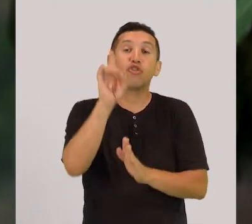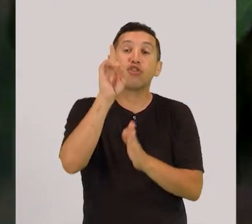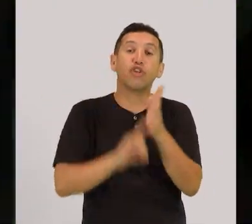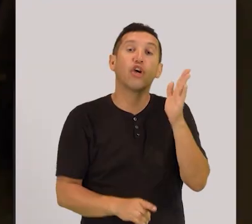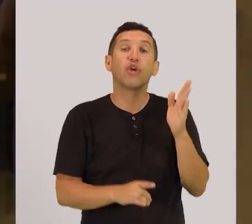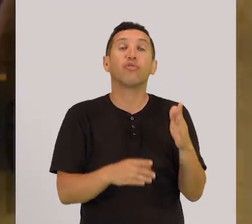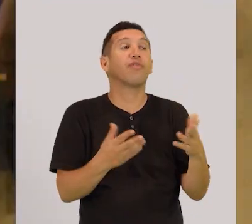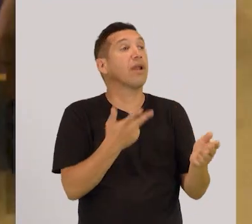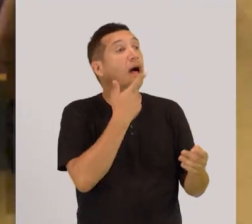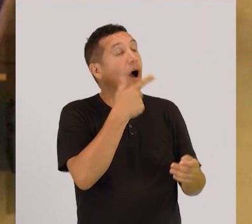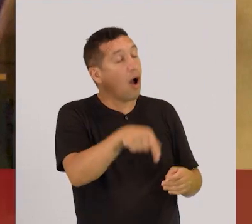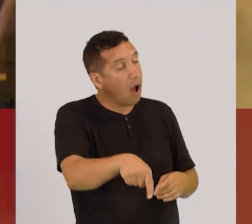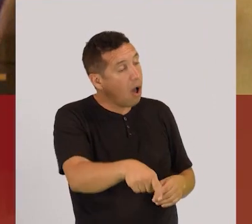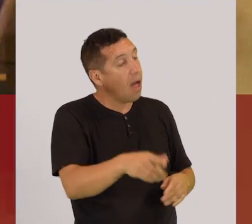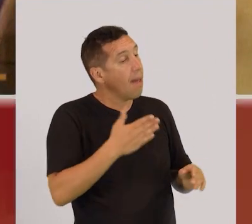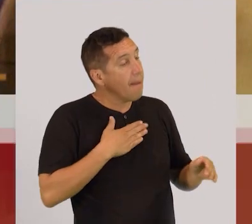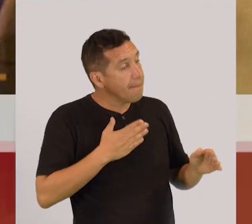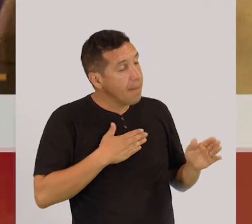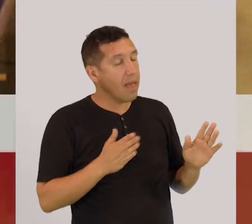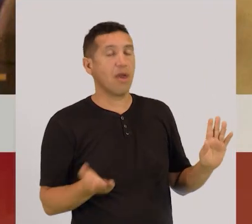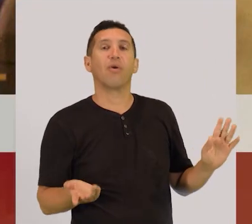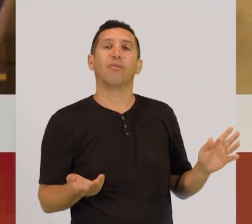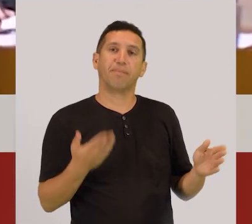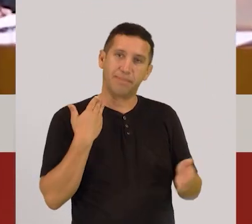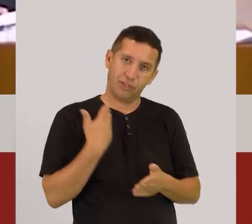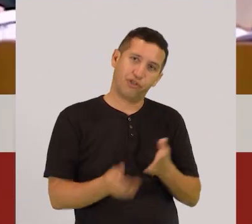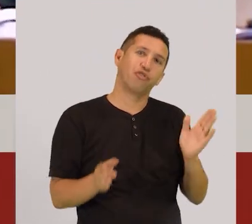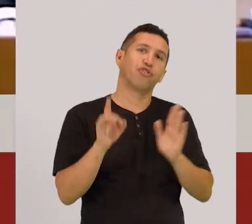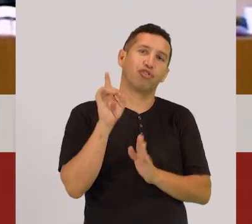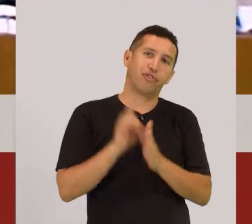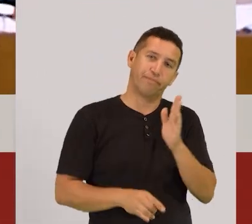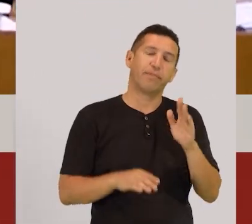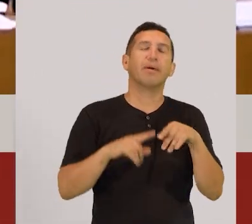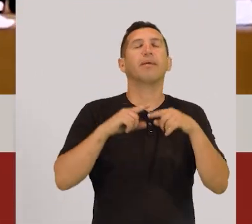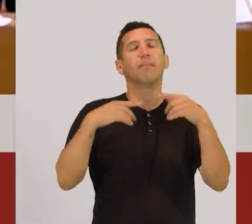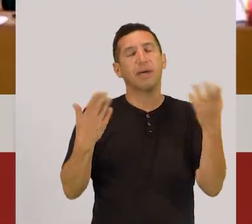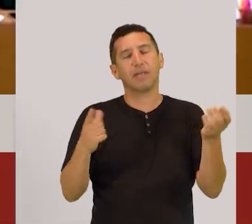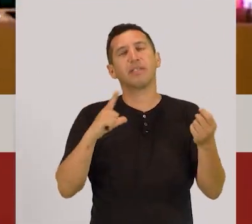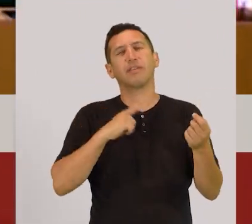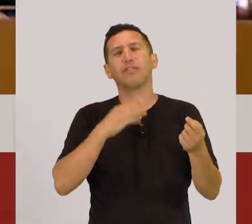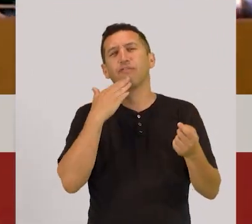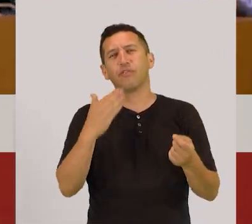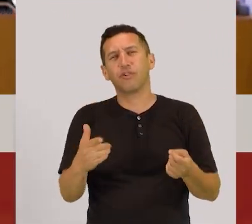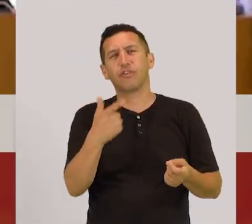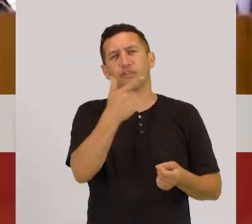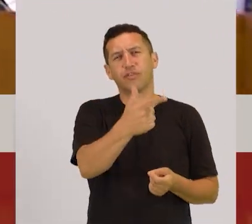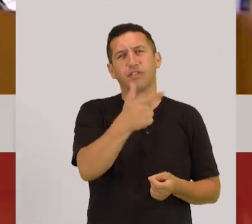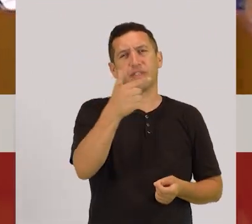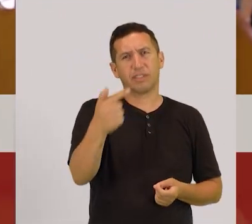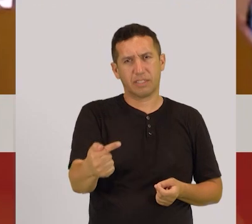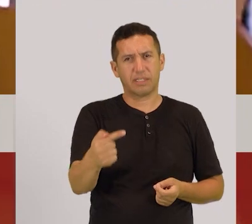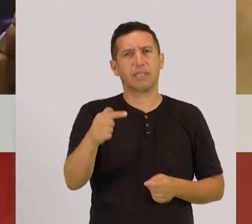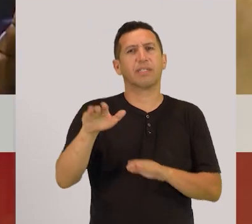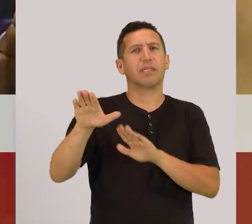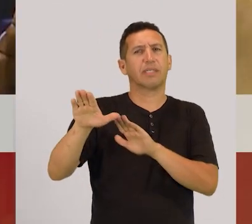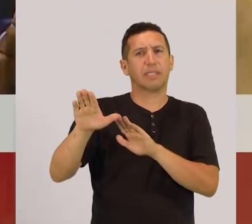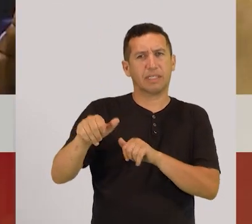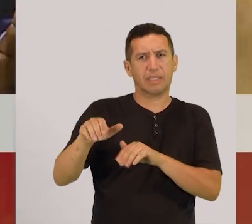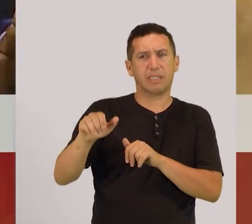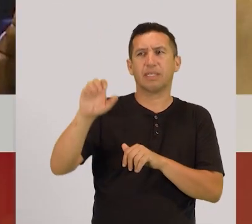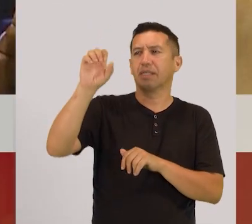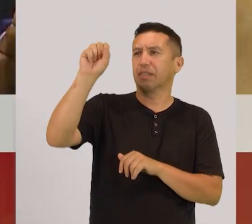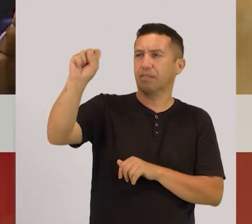essas terras. Essa batalha, enfrentada pelos povos indígenas, teve uma decisão a favor no dia 27 de setembro pelos